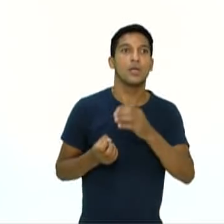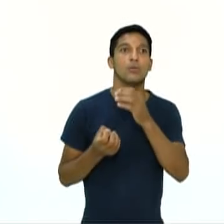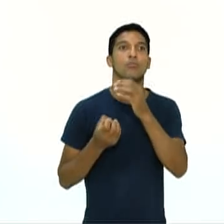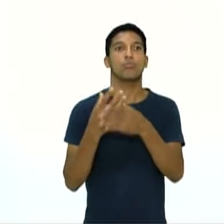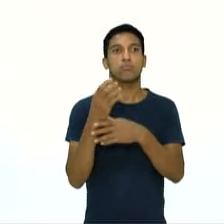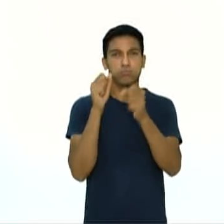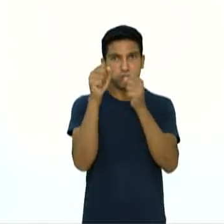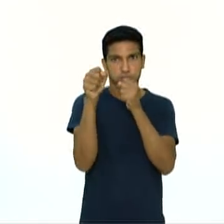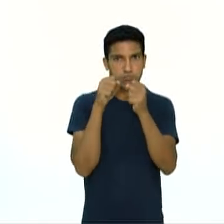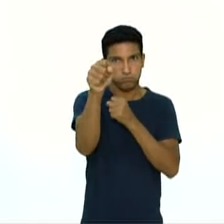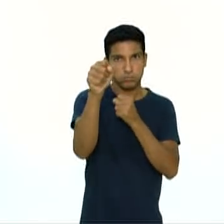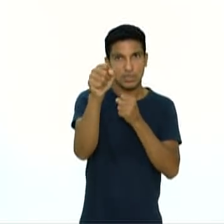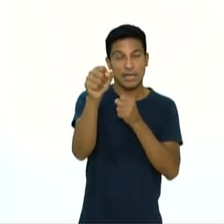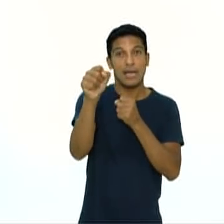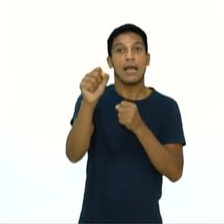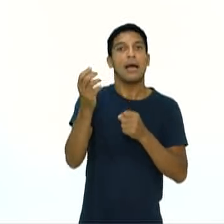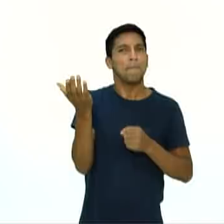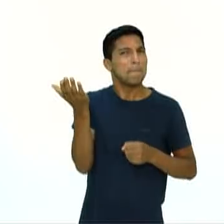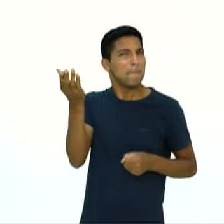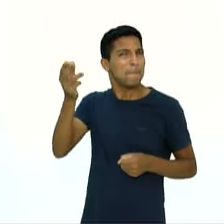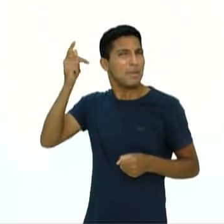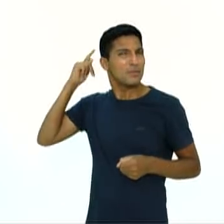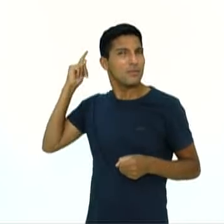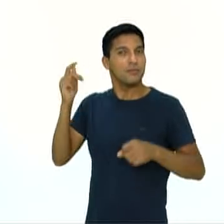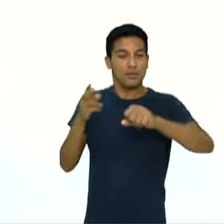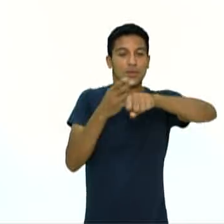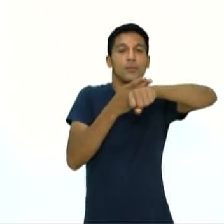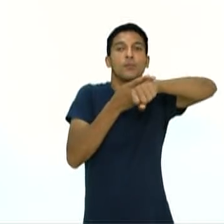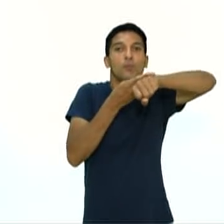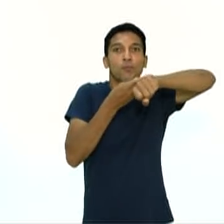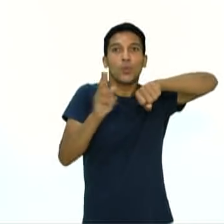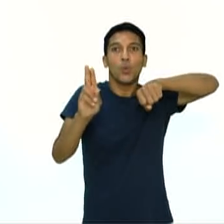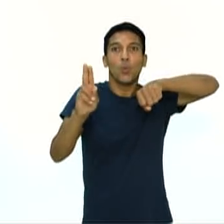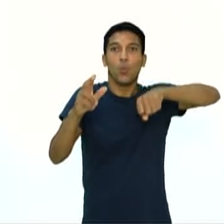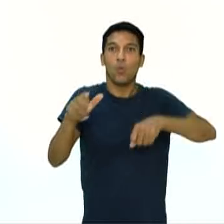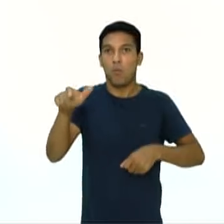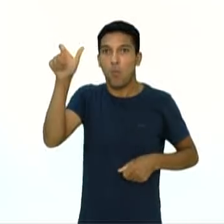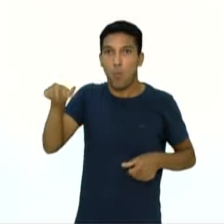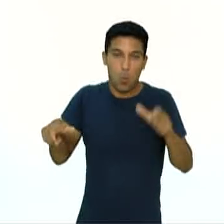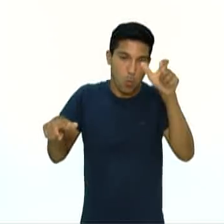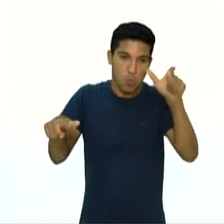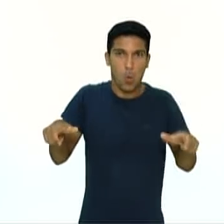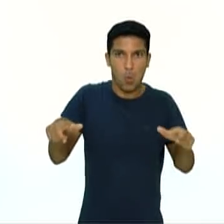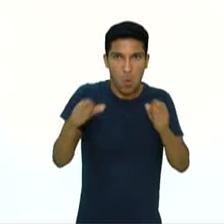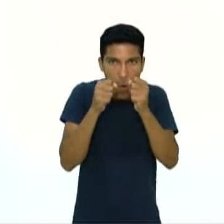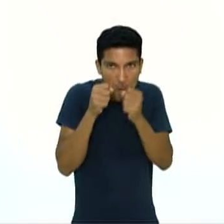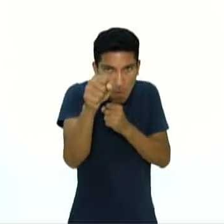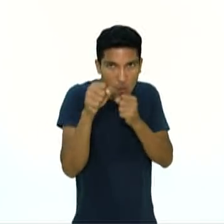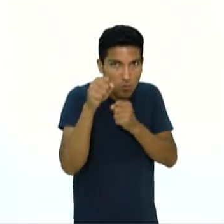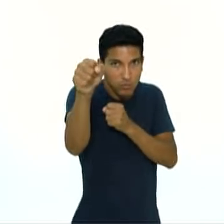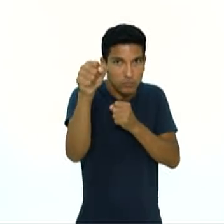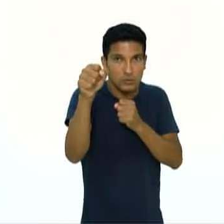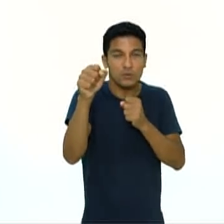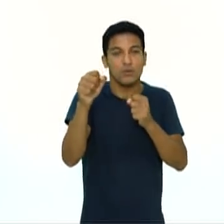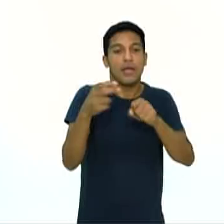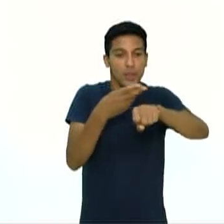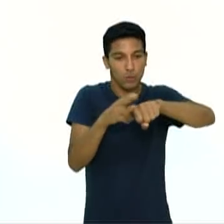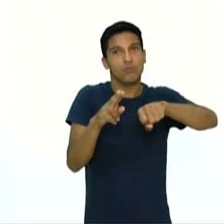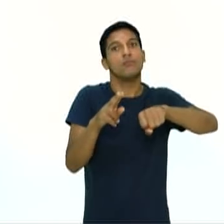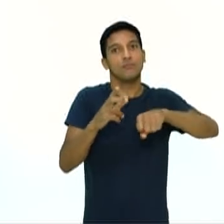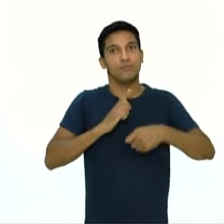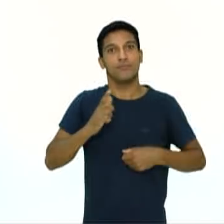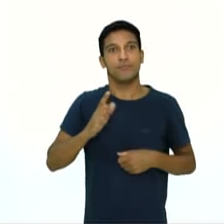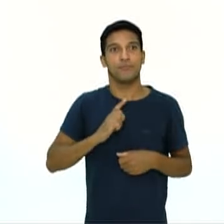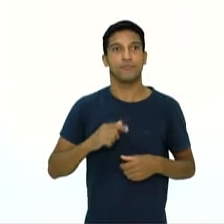do rei. O box tem sua origem no pugilato, esporte praticado na Grécia Antiga,